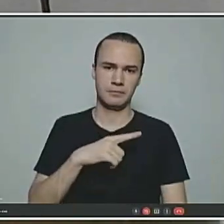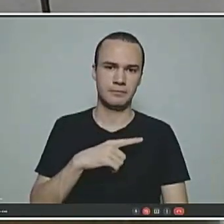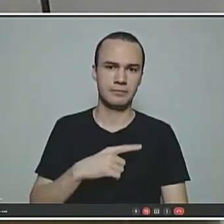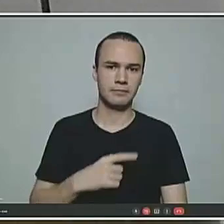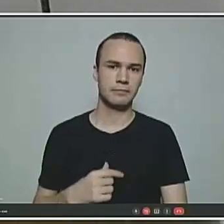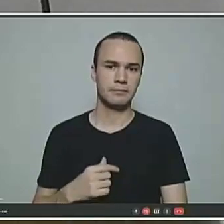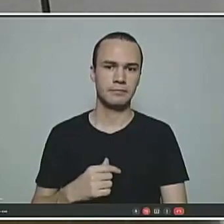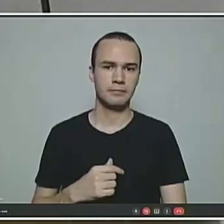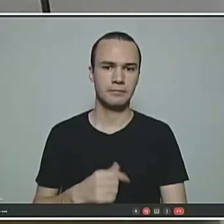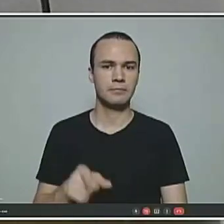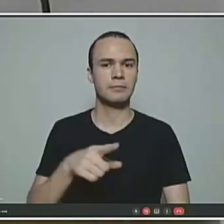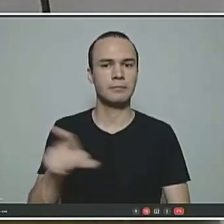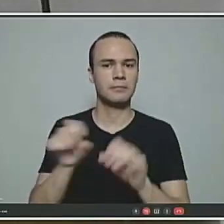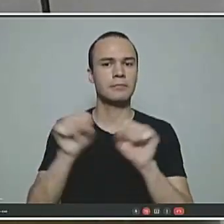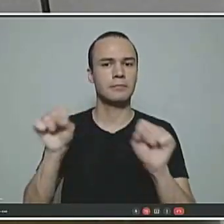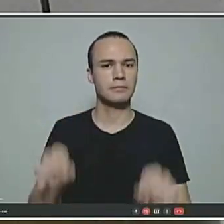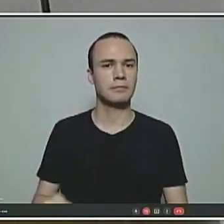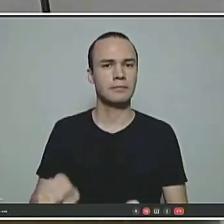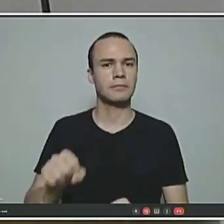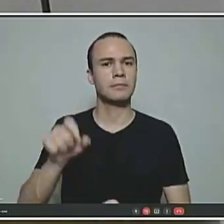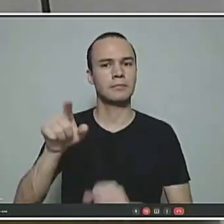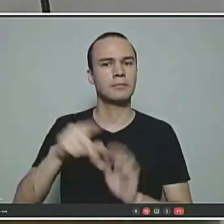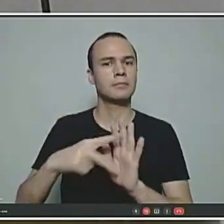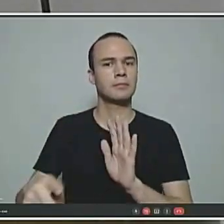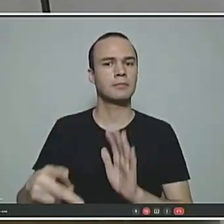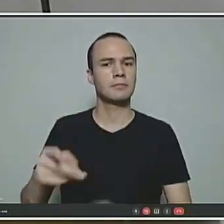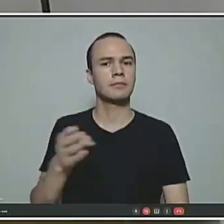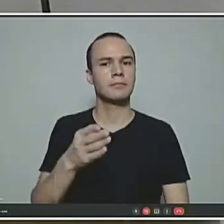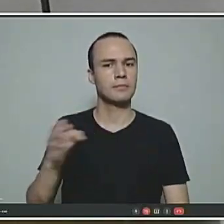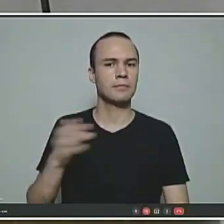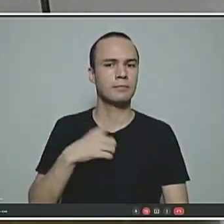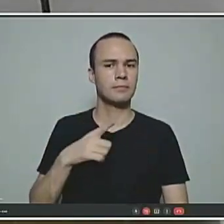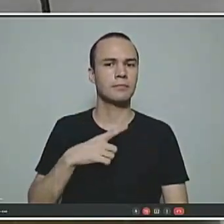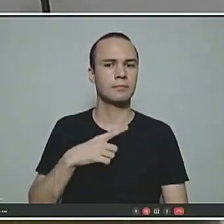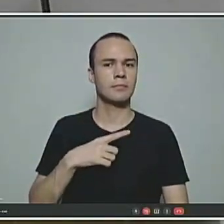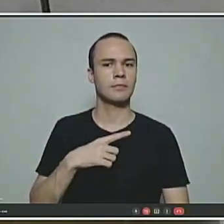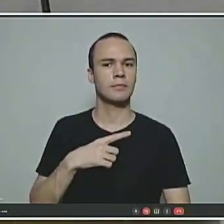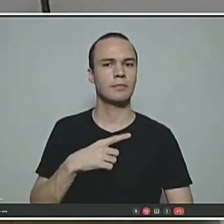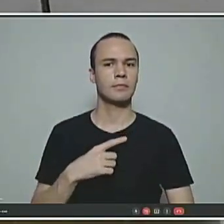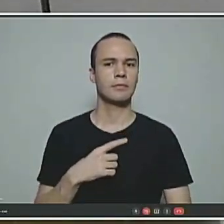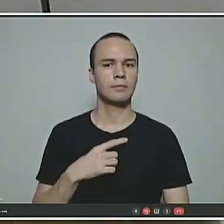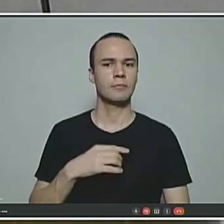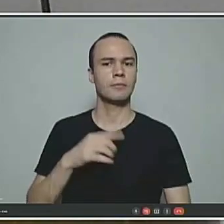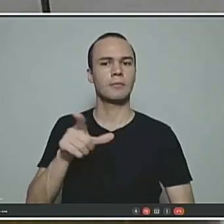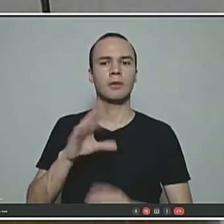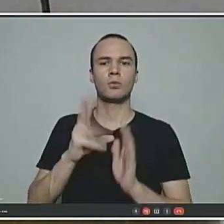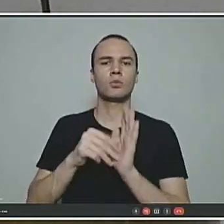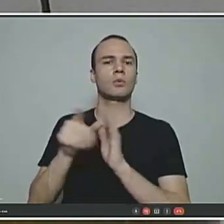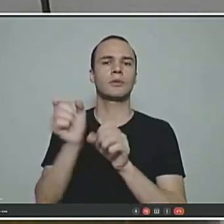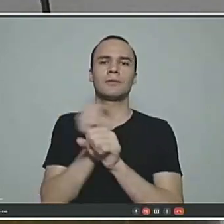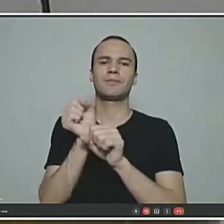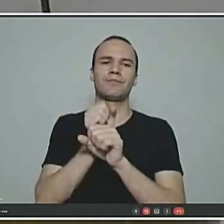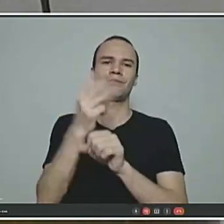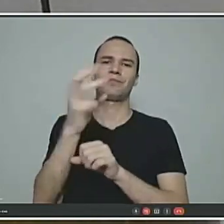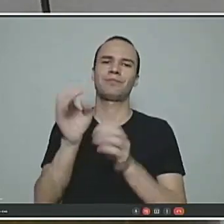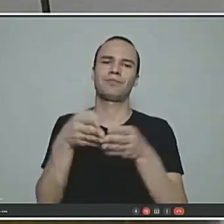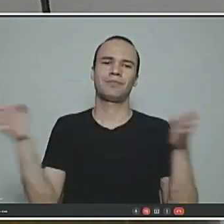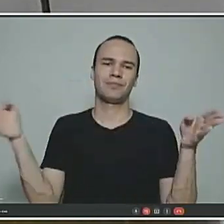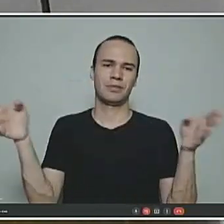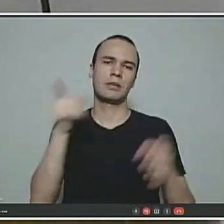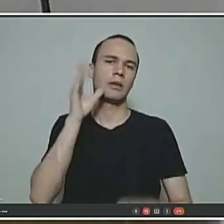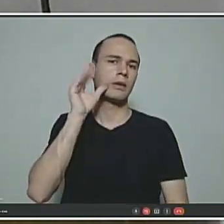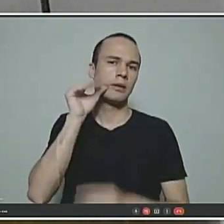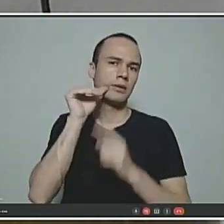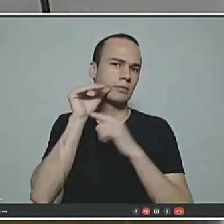vítimas do sistema da incúria, da inércia, da falta de zelo, da falta de cuidado durante todos esses 30 anos. Não é o servidor.